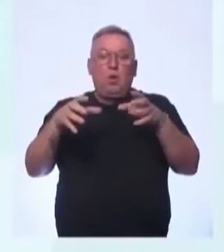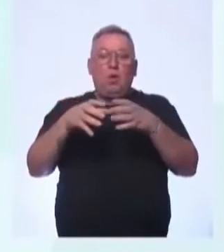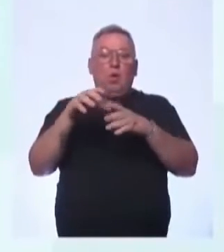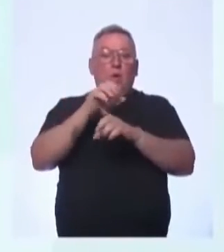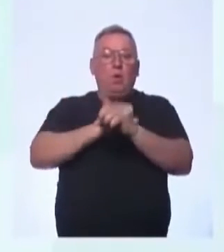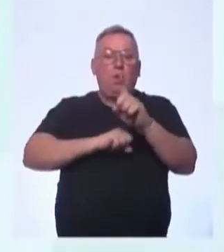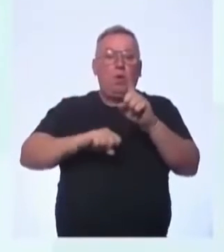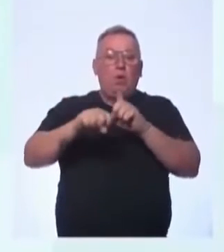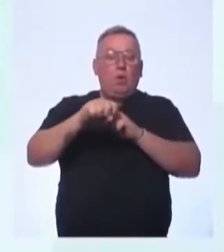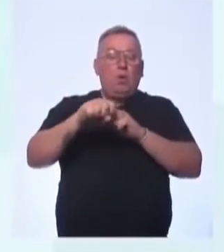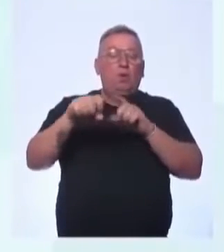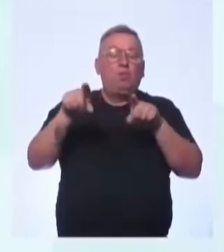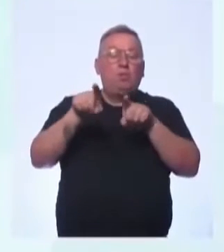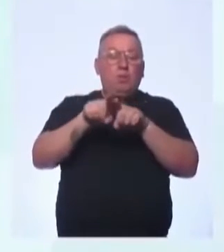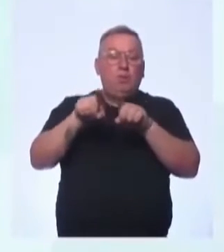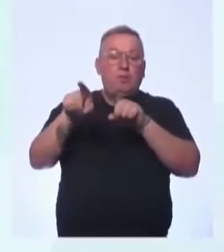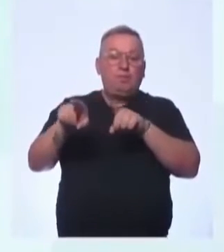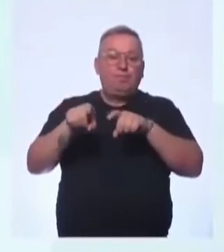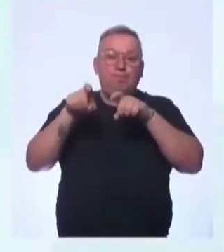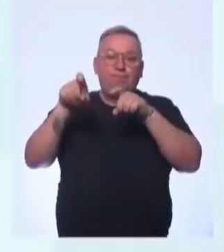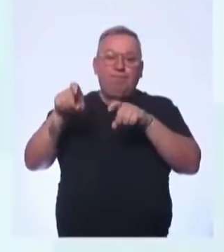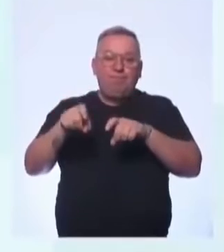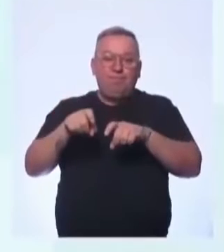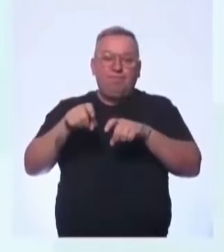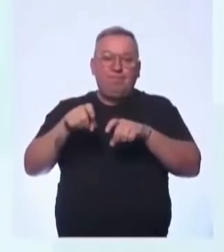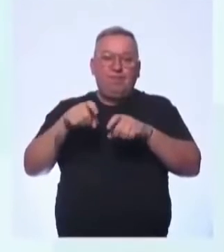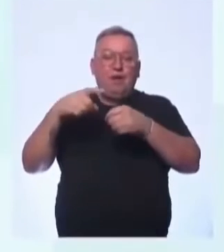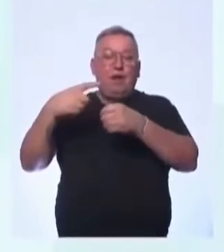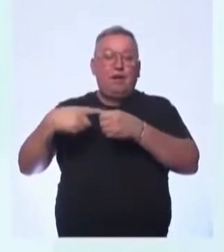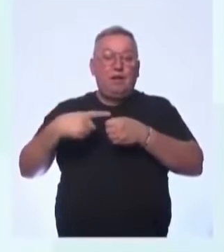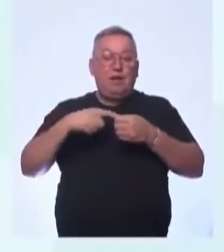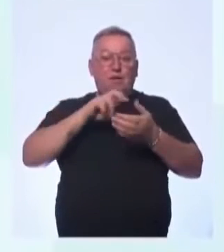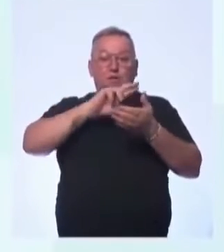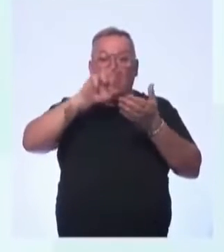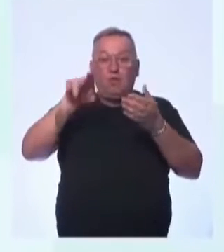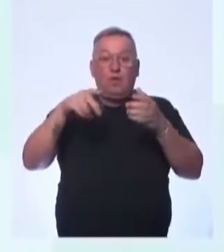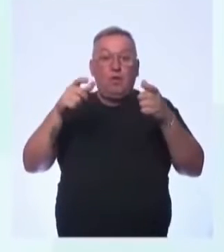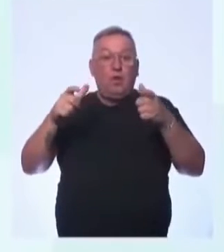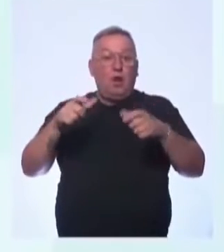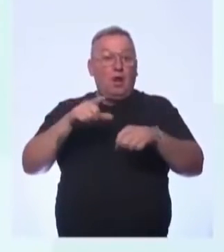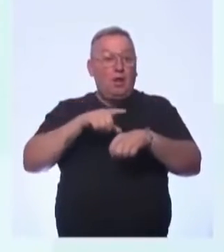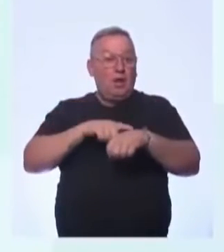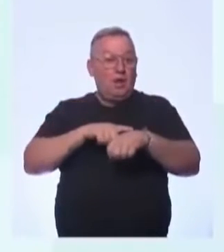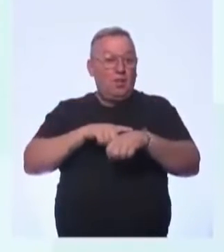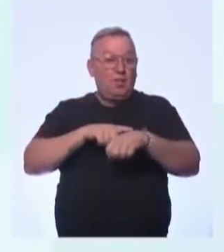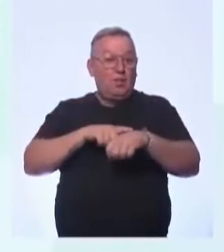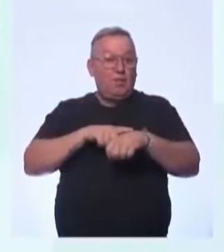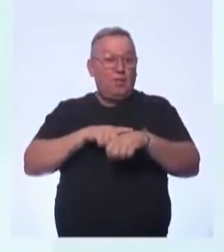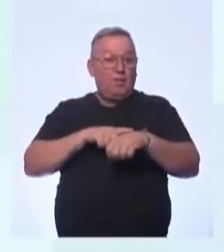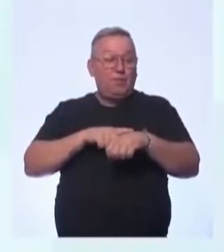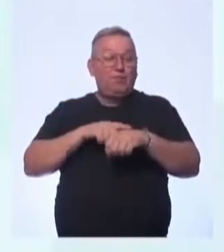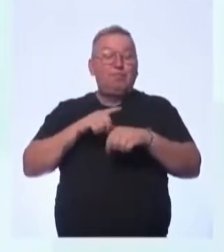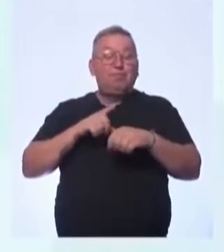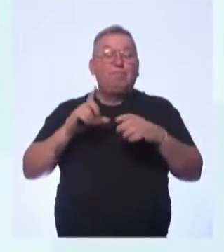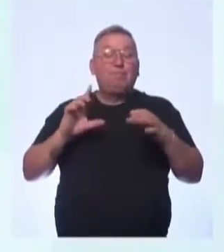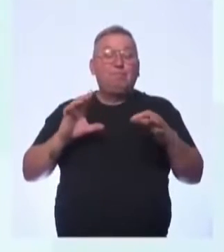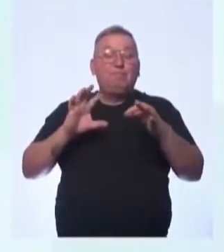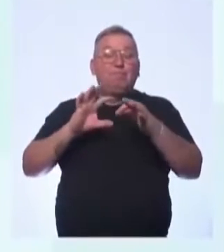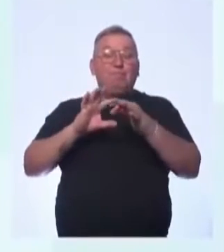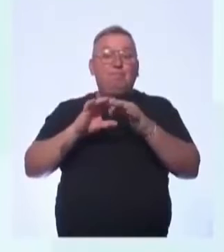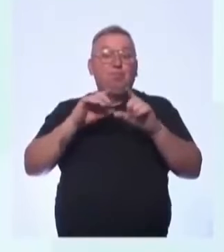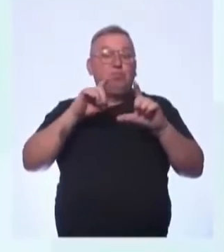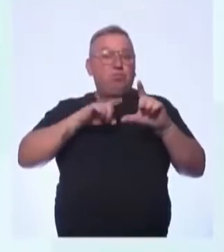do campo e da cidade em diferentes lugares e tempos. Unidade temática, conexões e